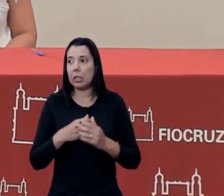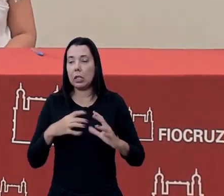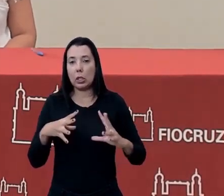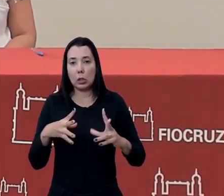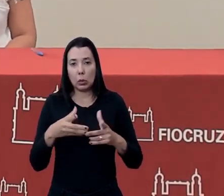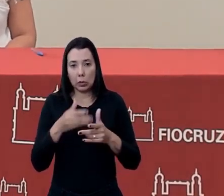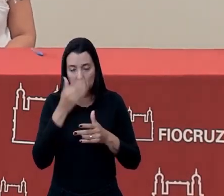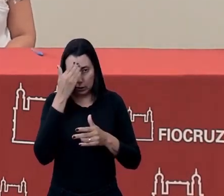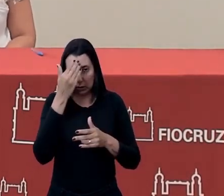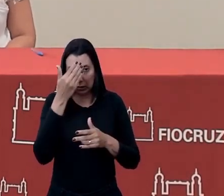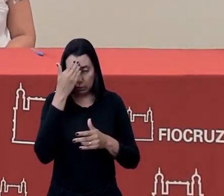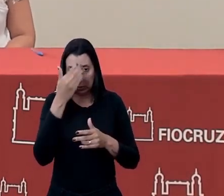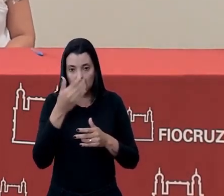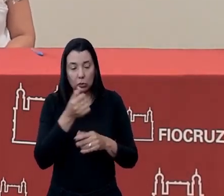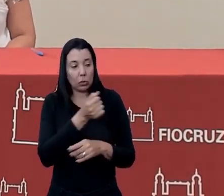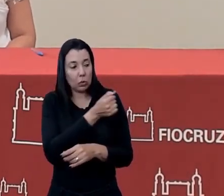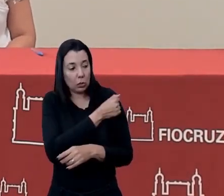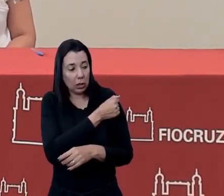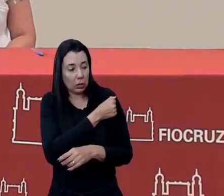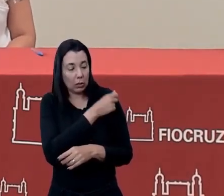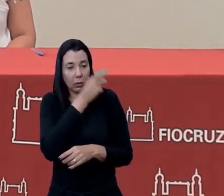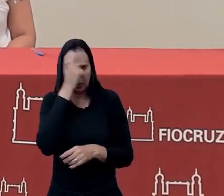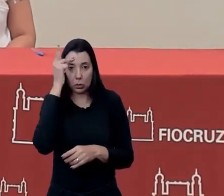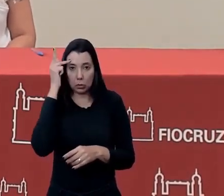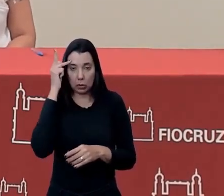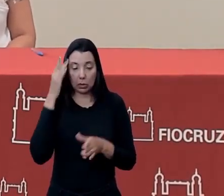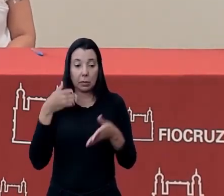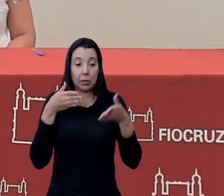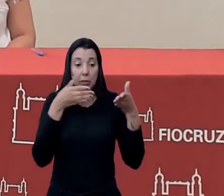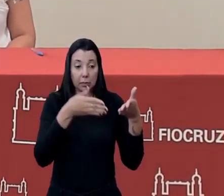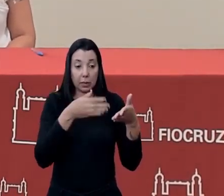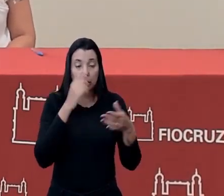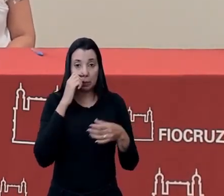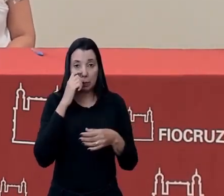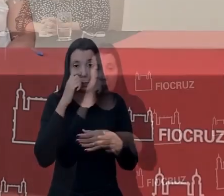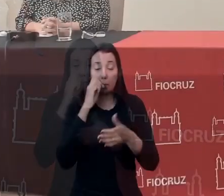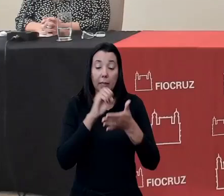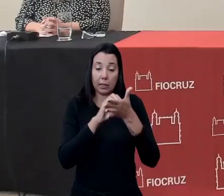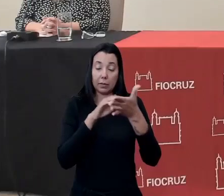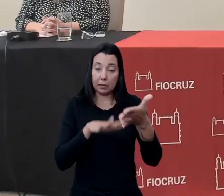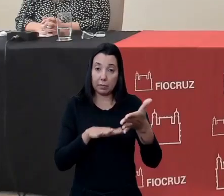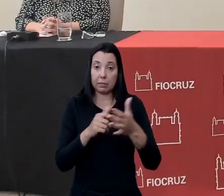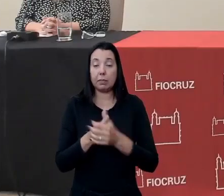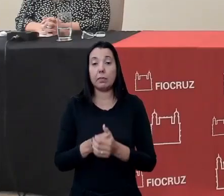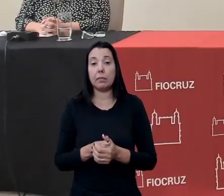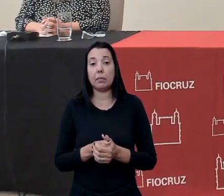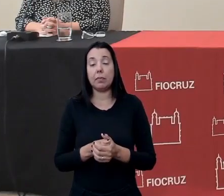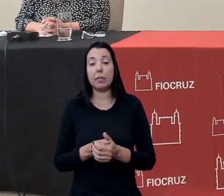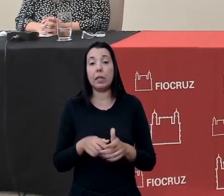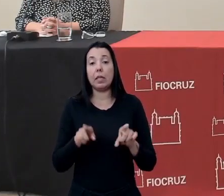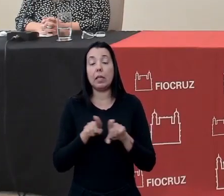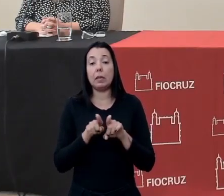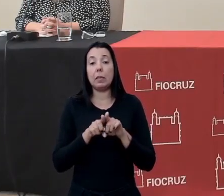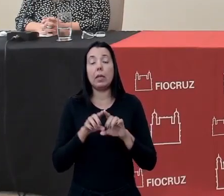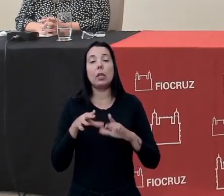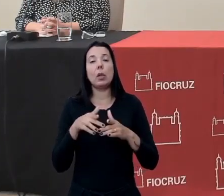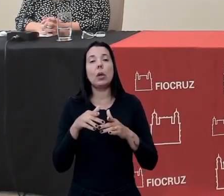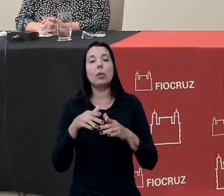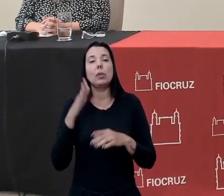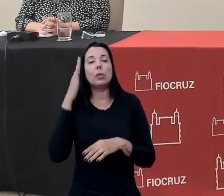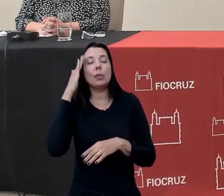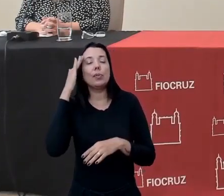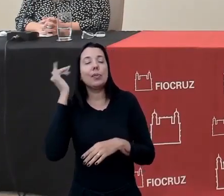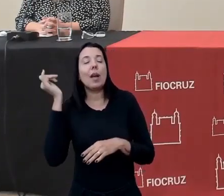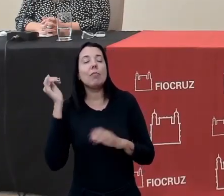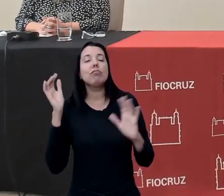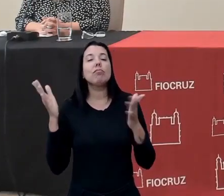agradecimento dos alunos do pessoal que está participando pela atividade e todos os elogios